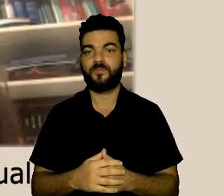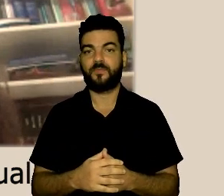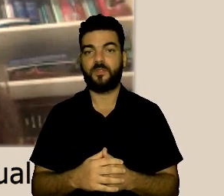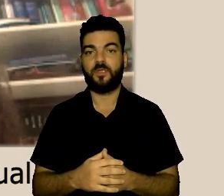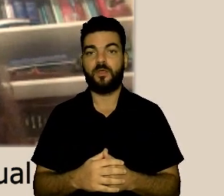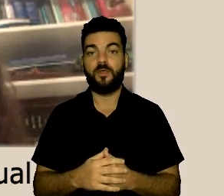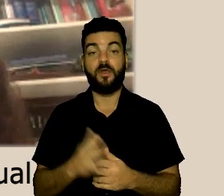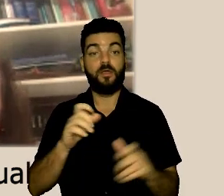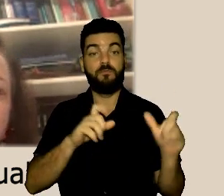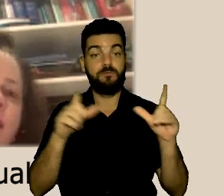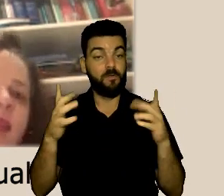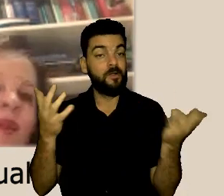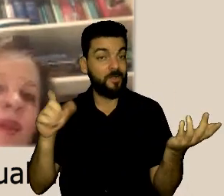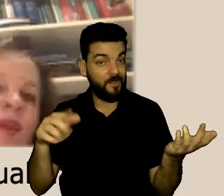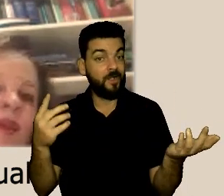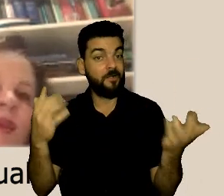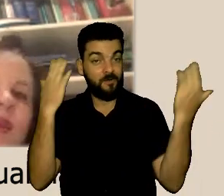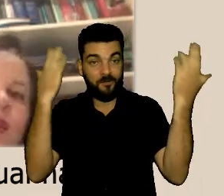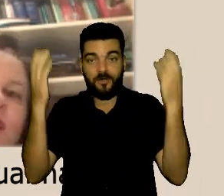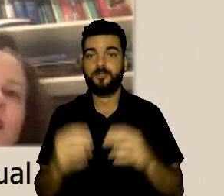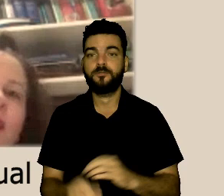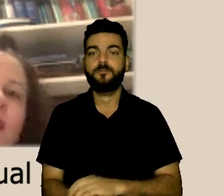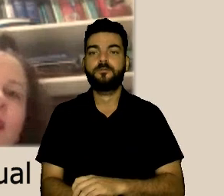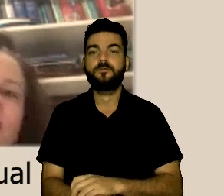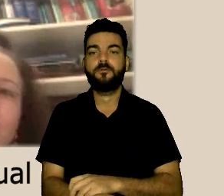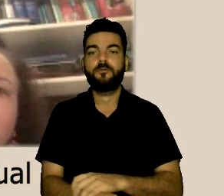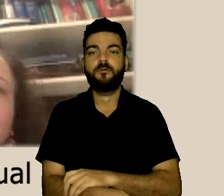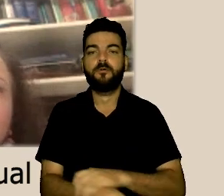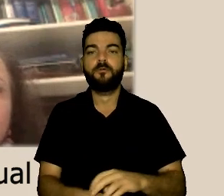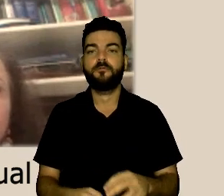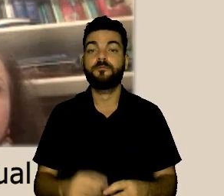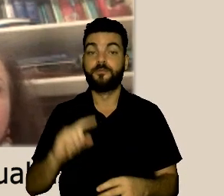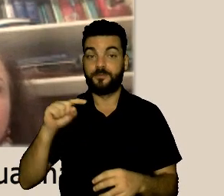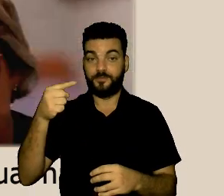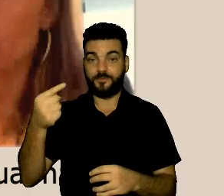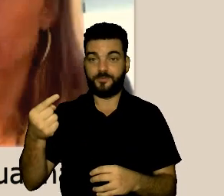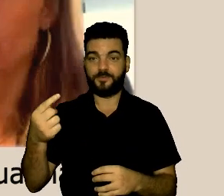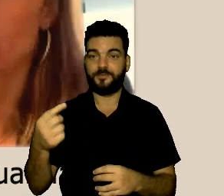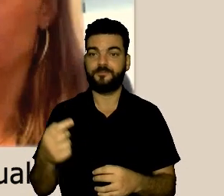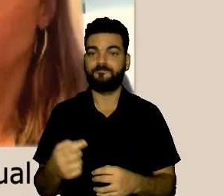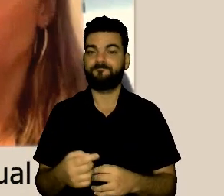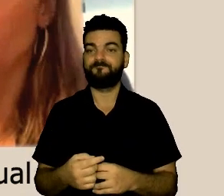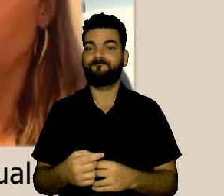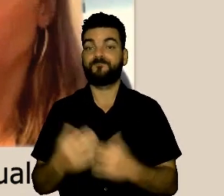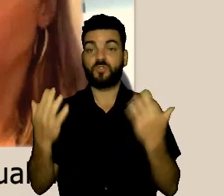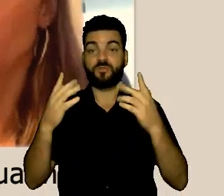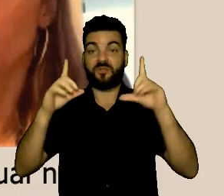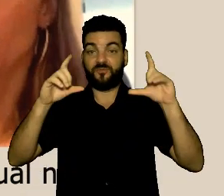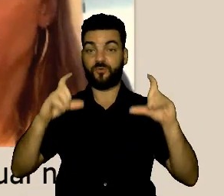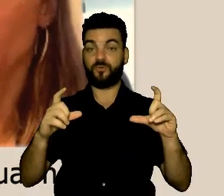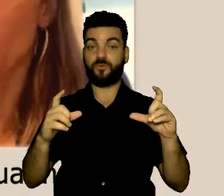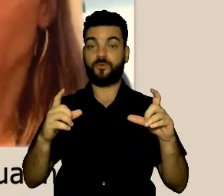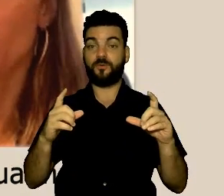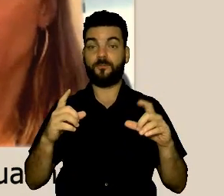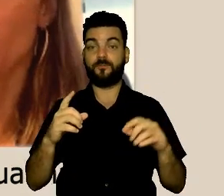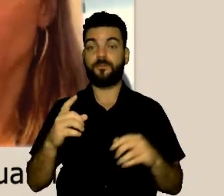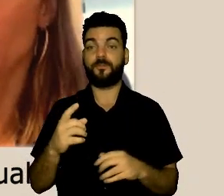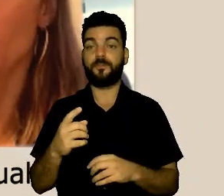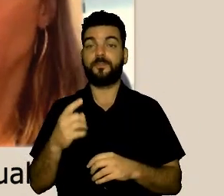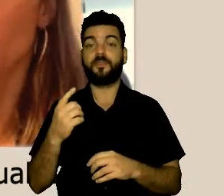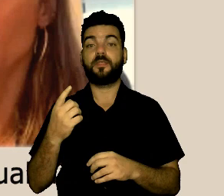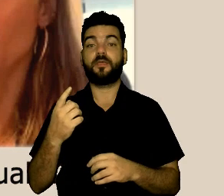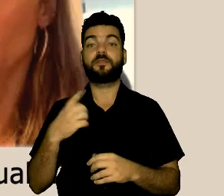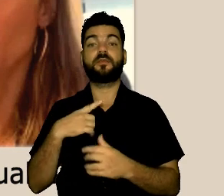seguindo esta mesma imagem, eu coloco um fundo mais colorido, dessas